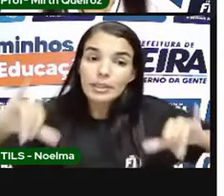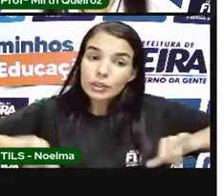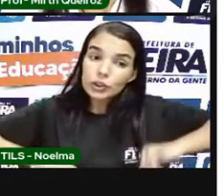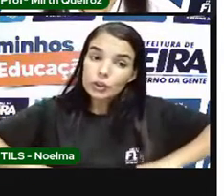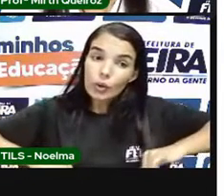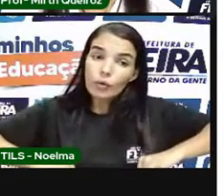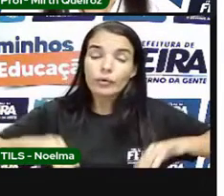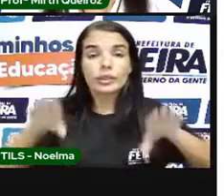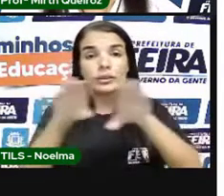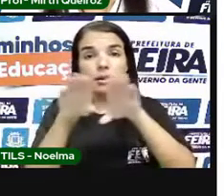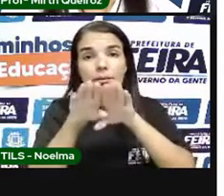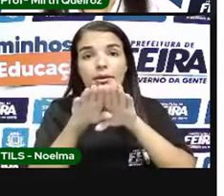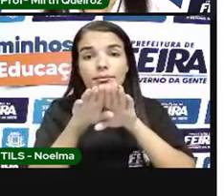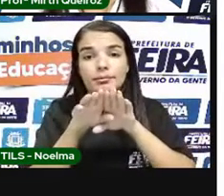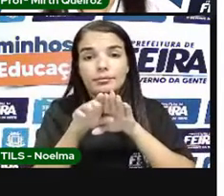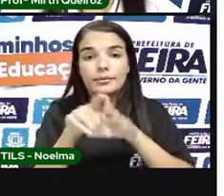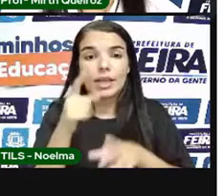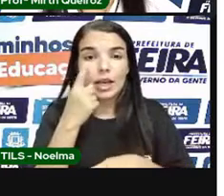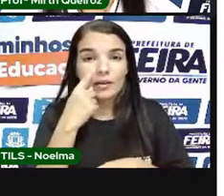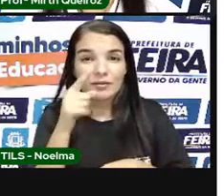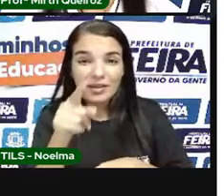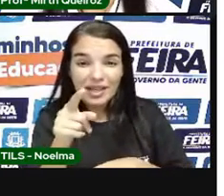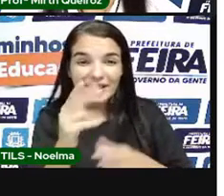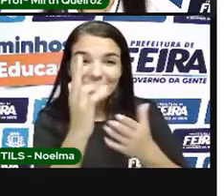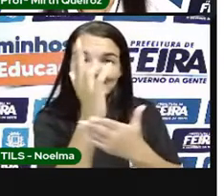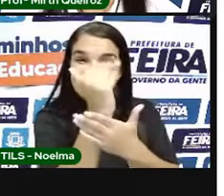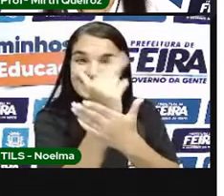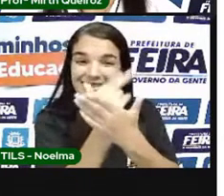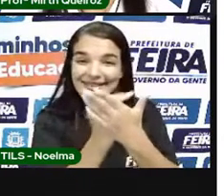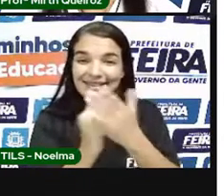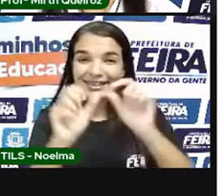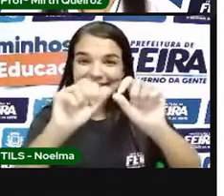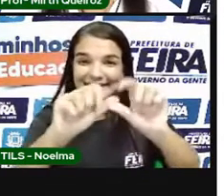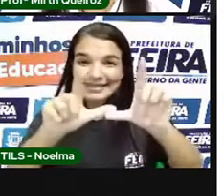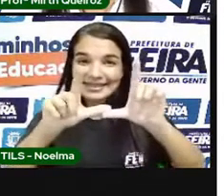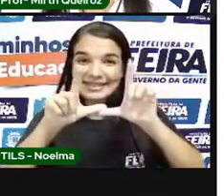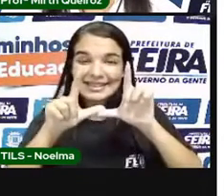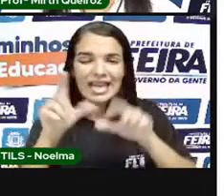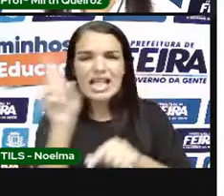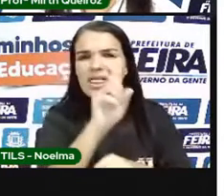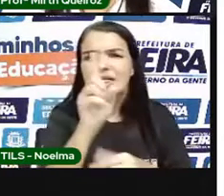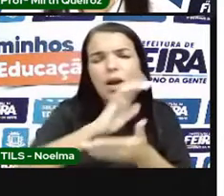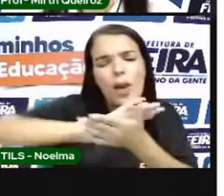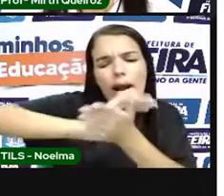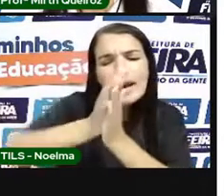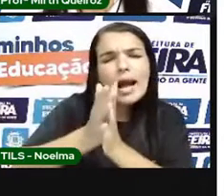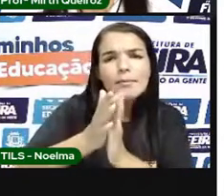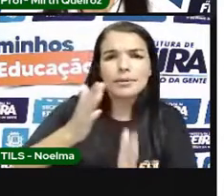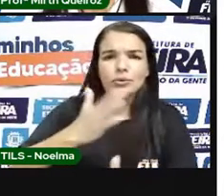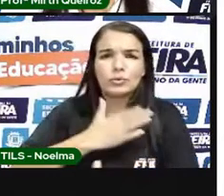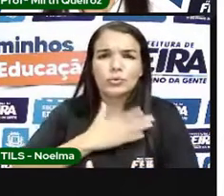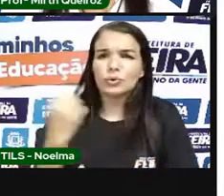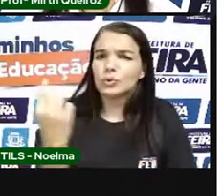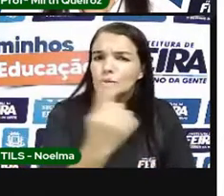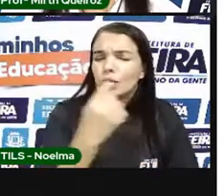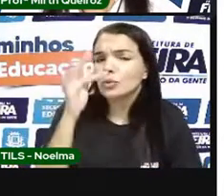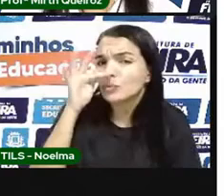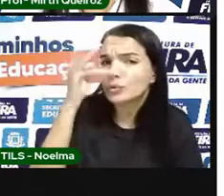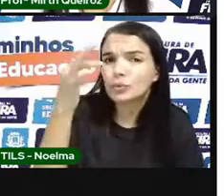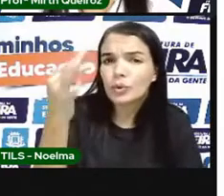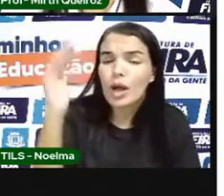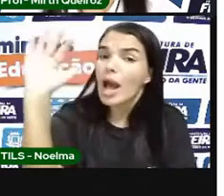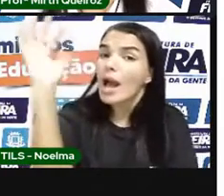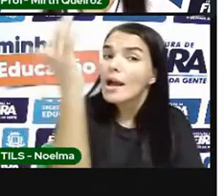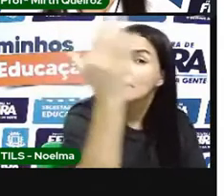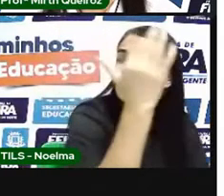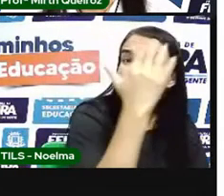tem a turma da Mônica Com alguns cartazes, né? Não destruam o nosso futuro As florestas